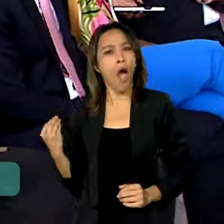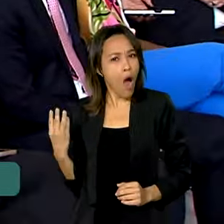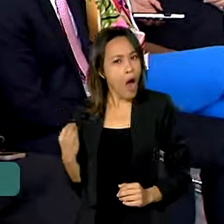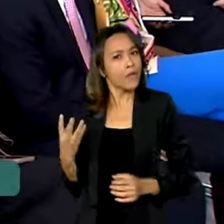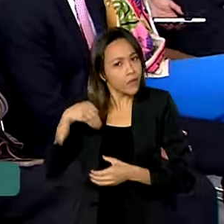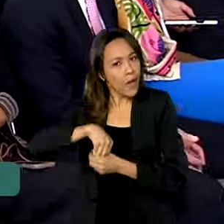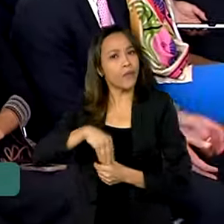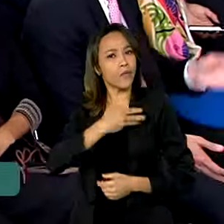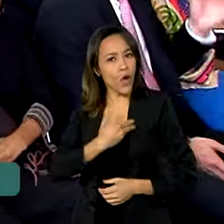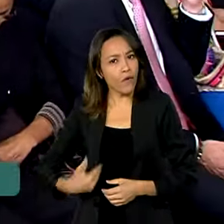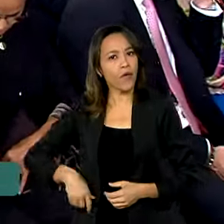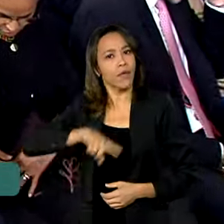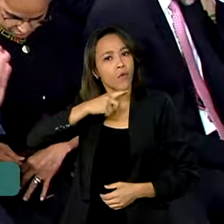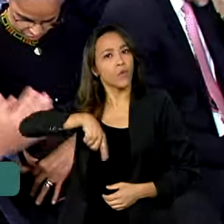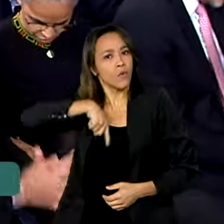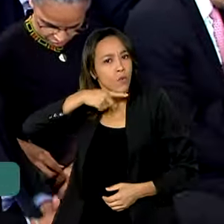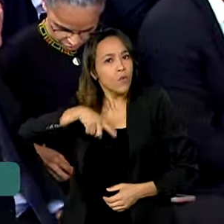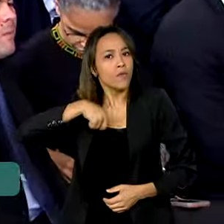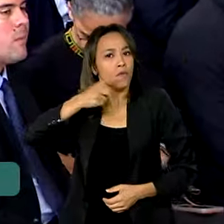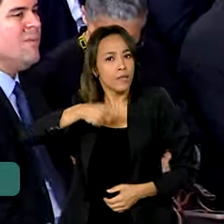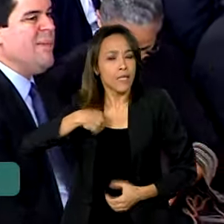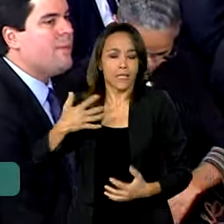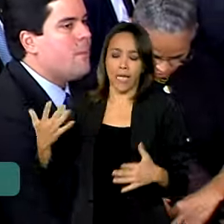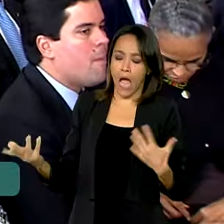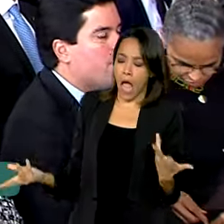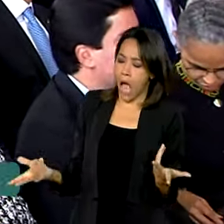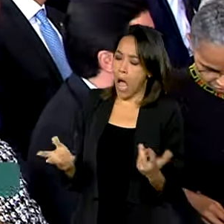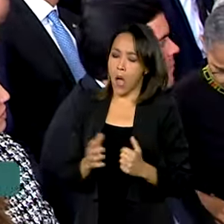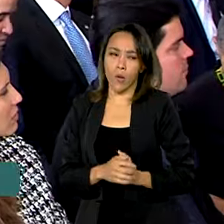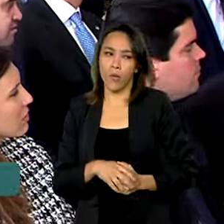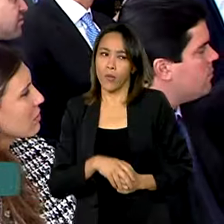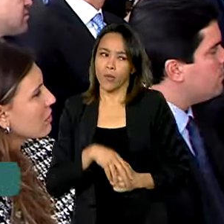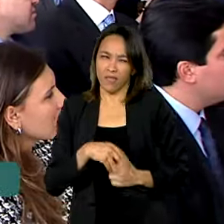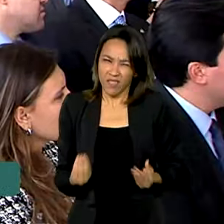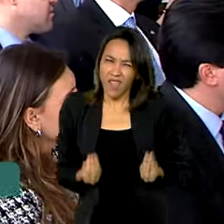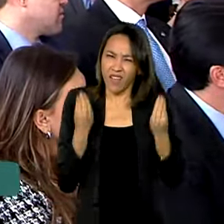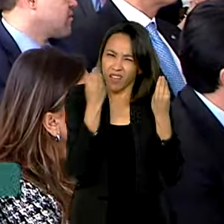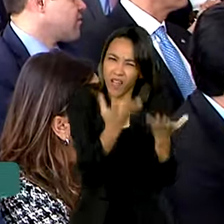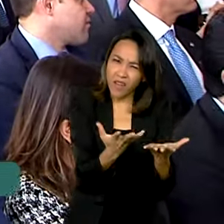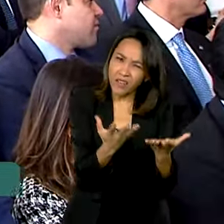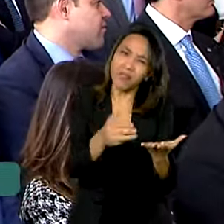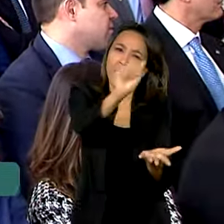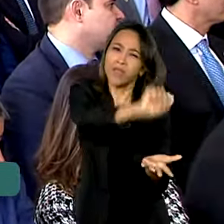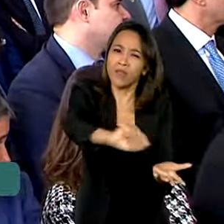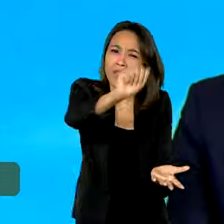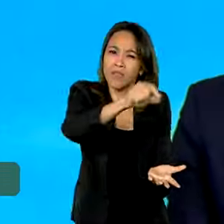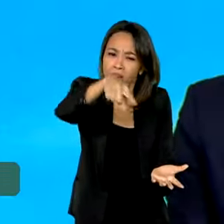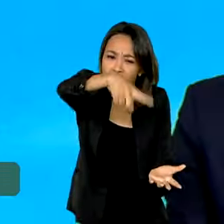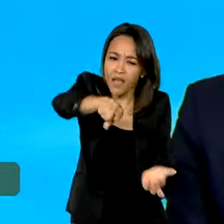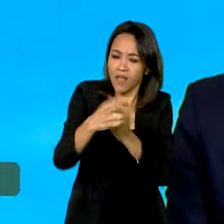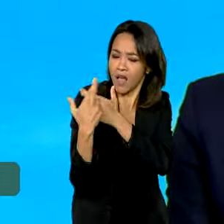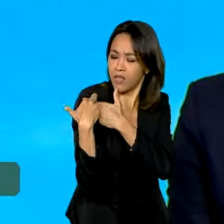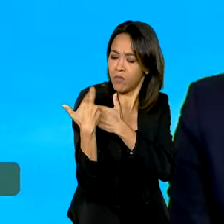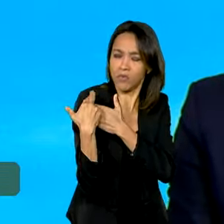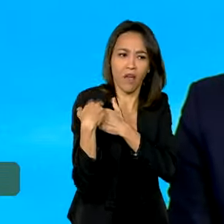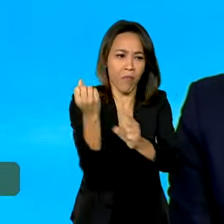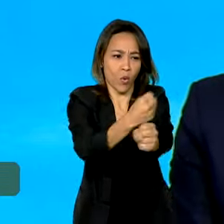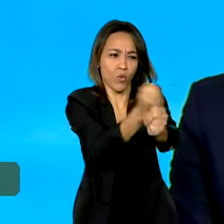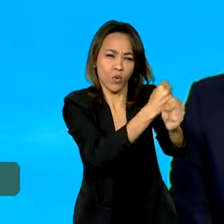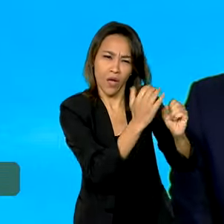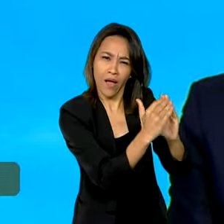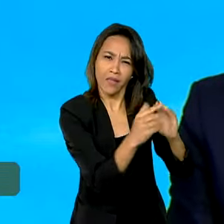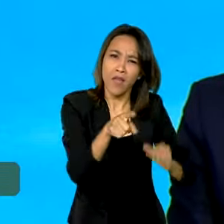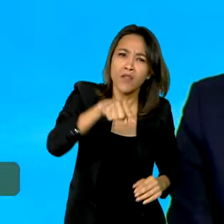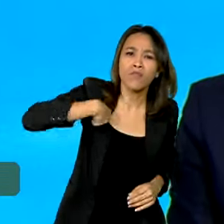do governo. Não. Ô Lula, vai dar casa para a entidade. Vai dar casa para a entidade e ele não sabe fazer.